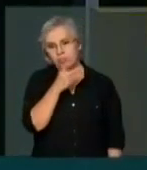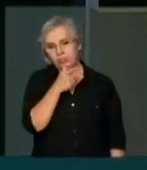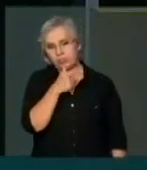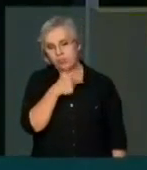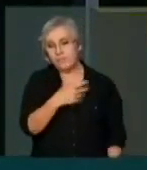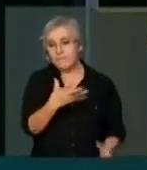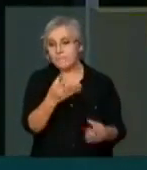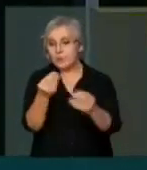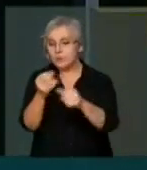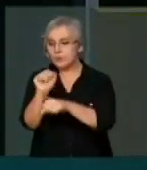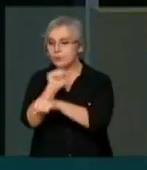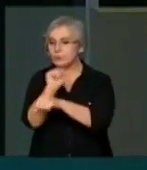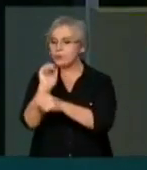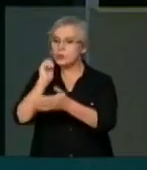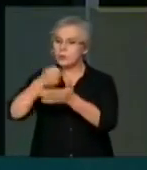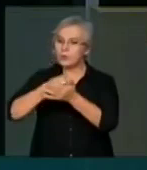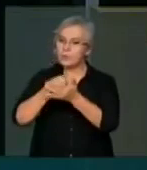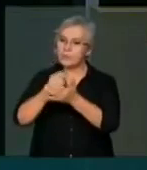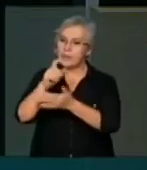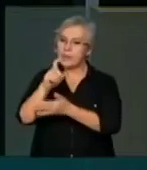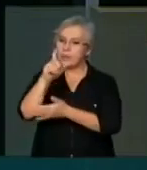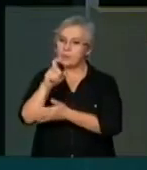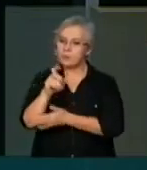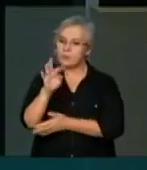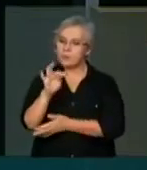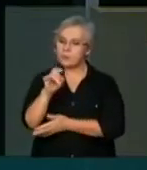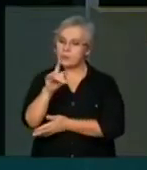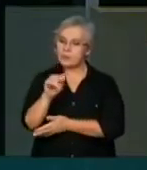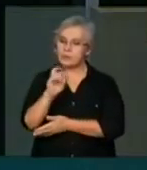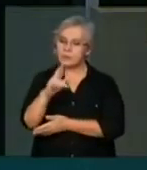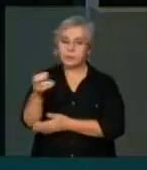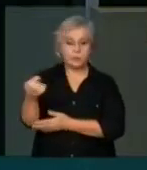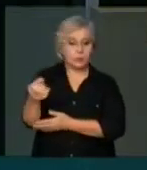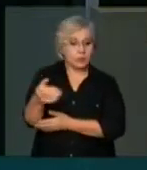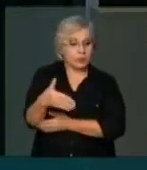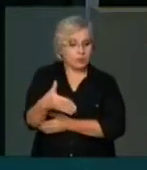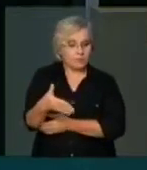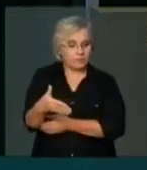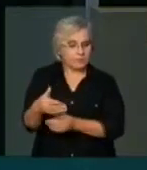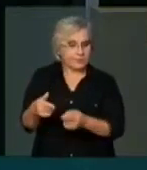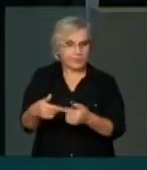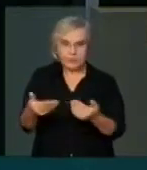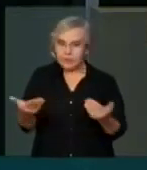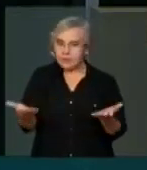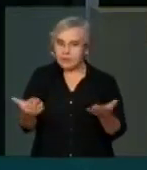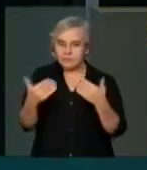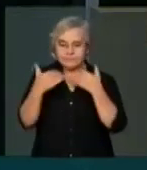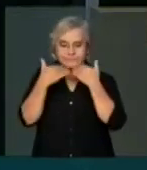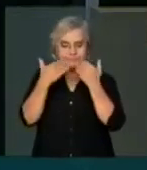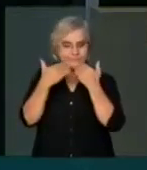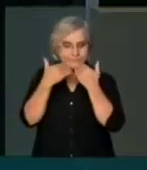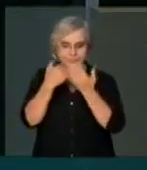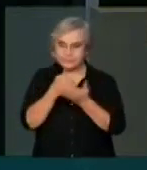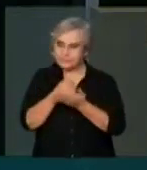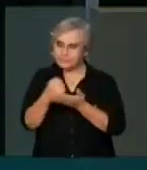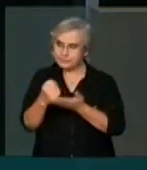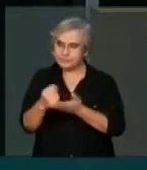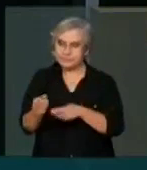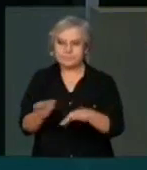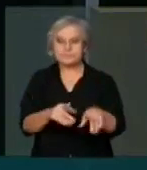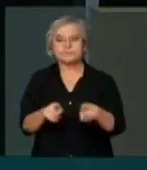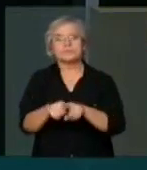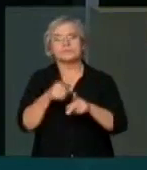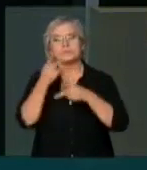extintor, pagaram caro, e agora ele fica totalmente obsoleto. Importante também registrar aqui,